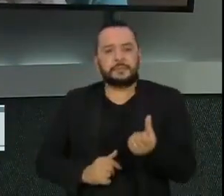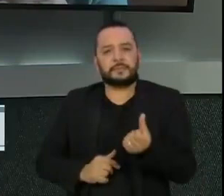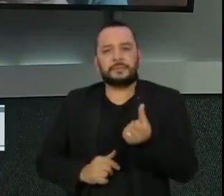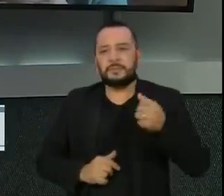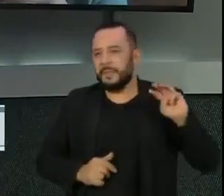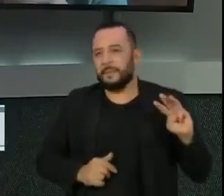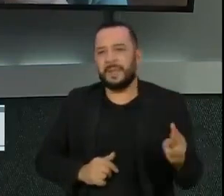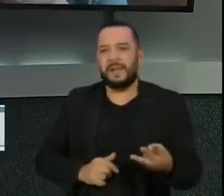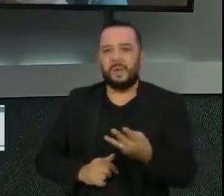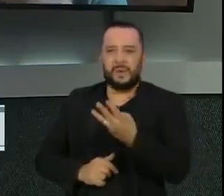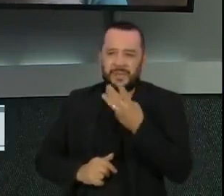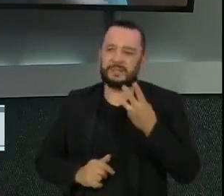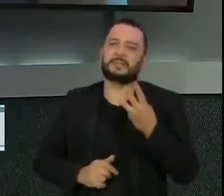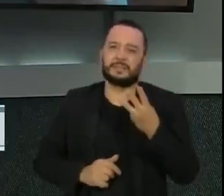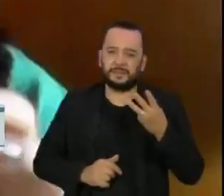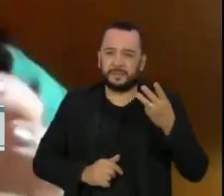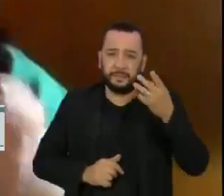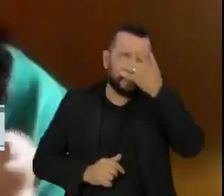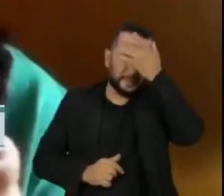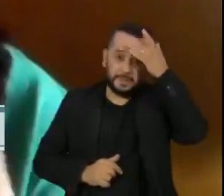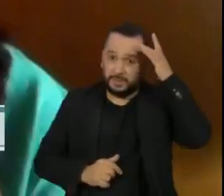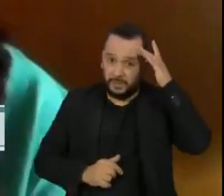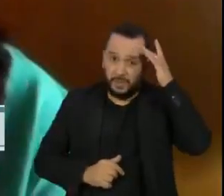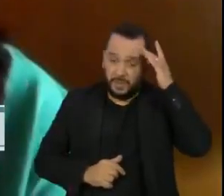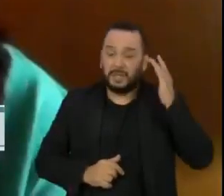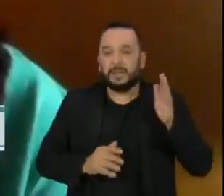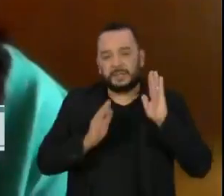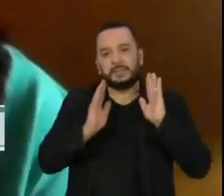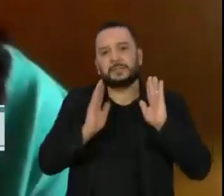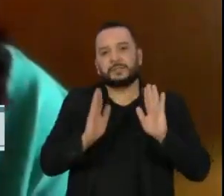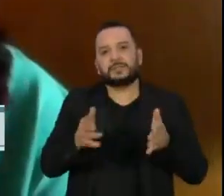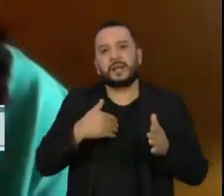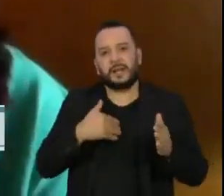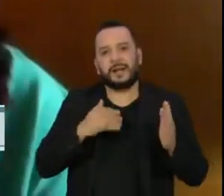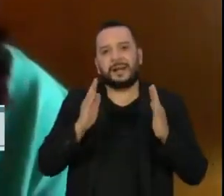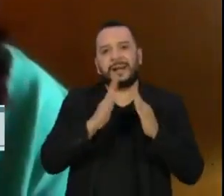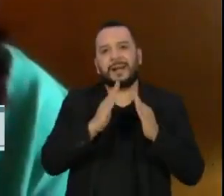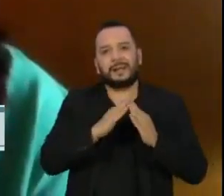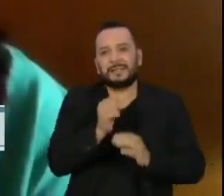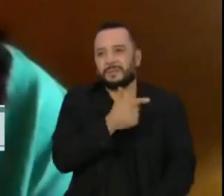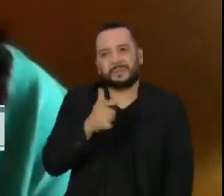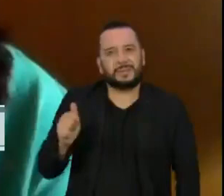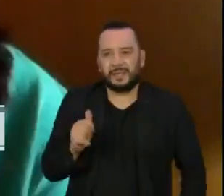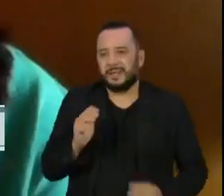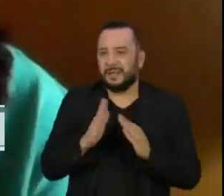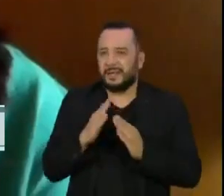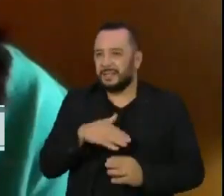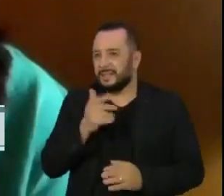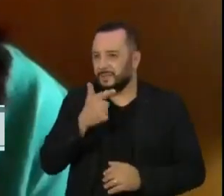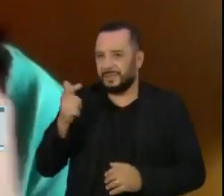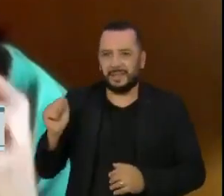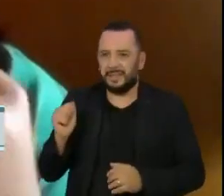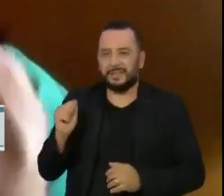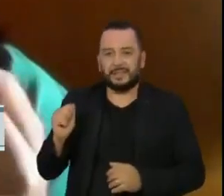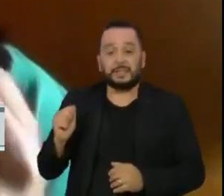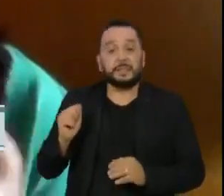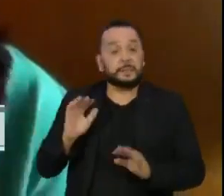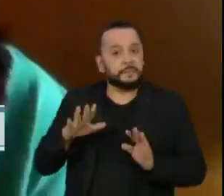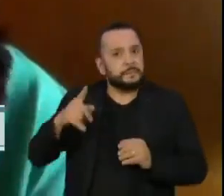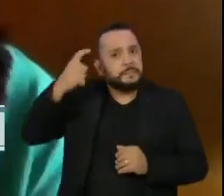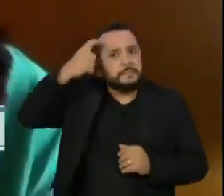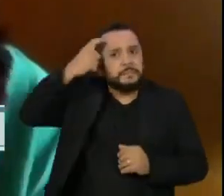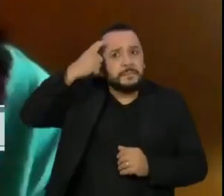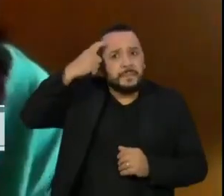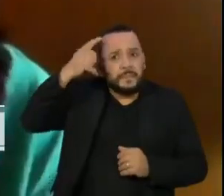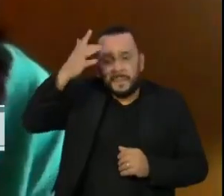de domicílios que estão em situação de déficit habitacional. Esse déficit habitacional, ele não considera sequer